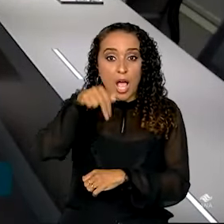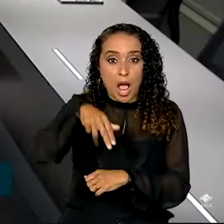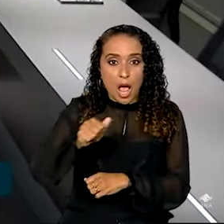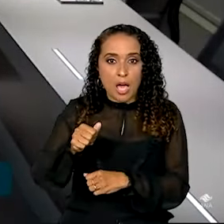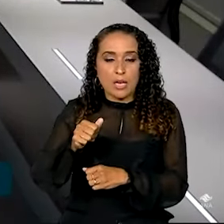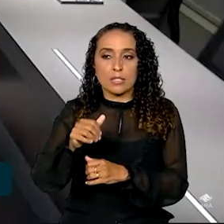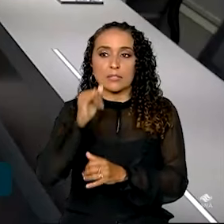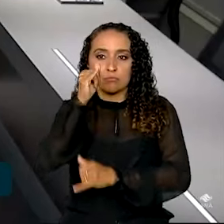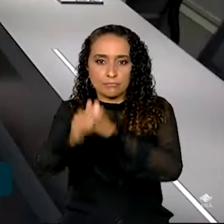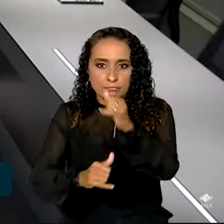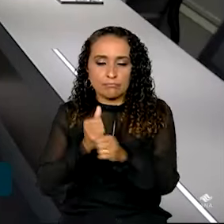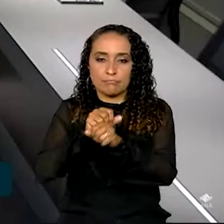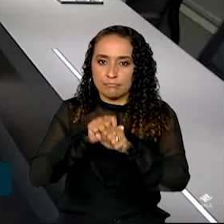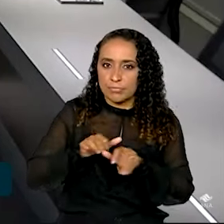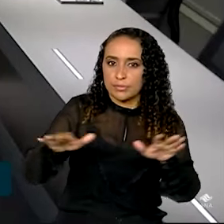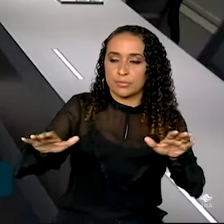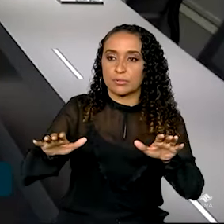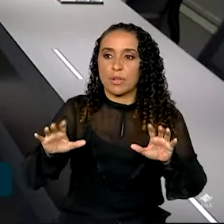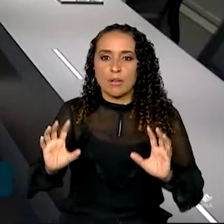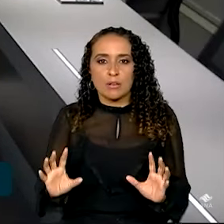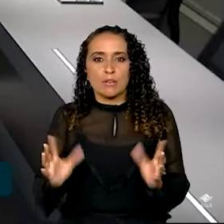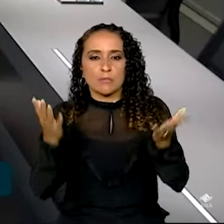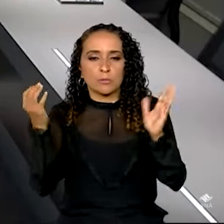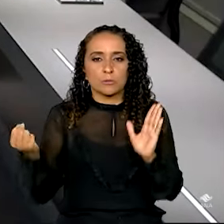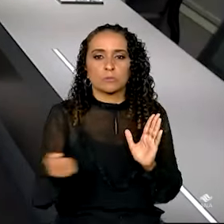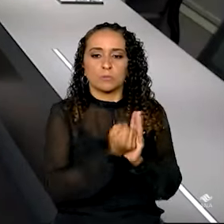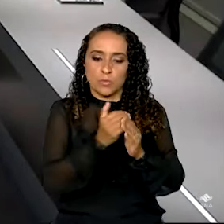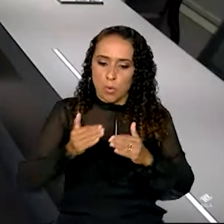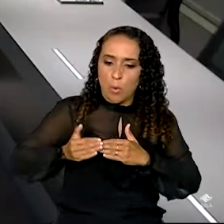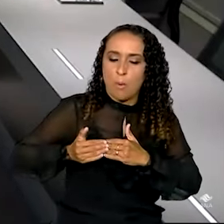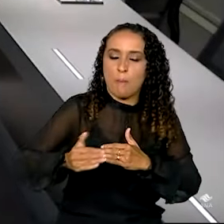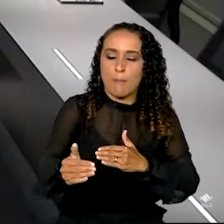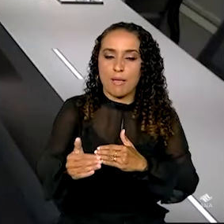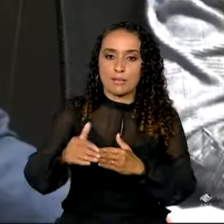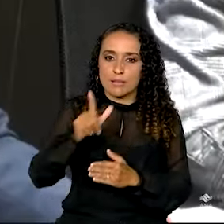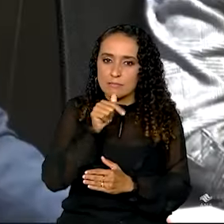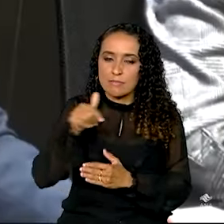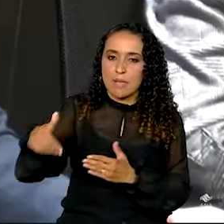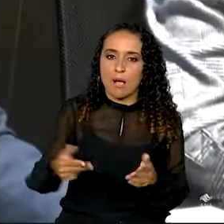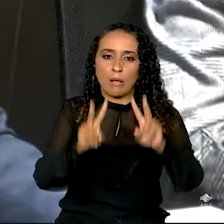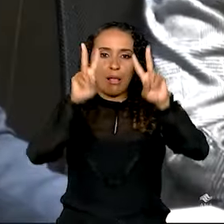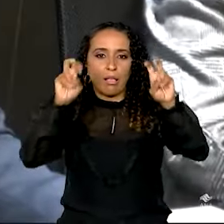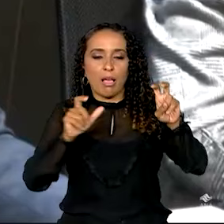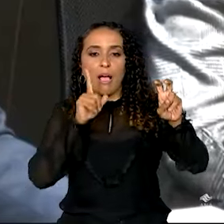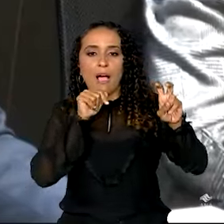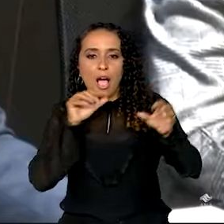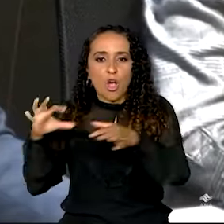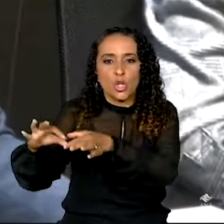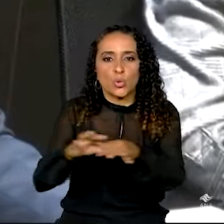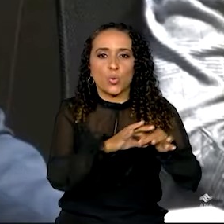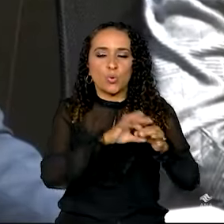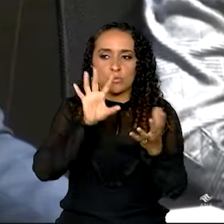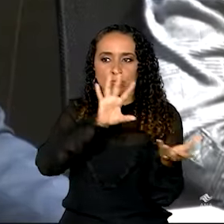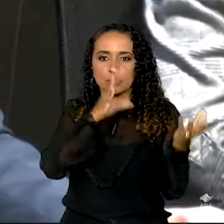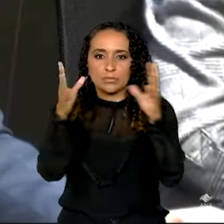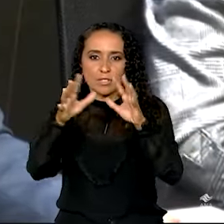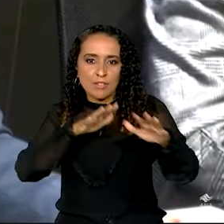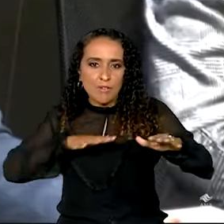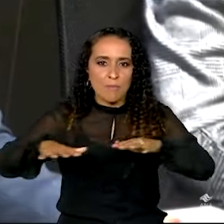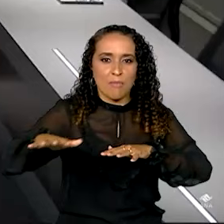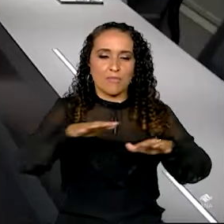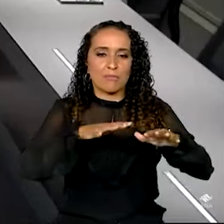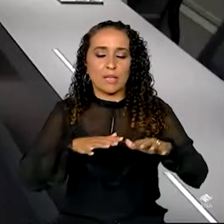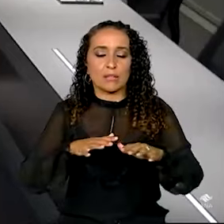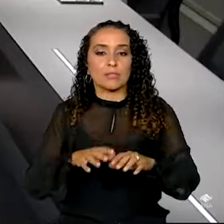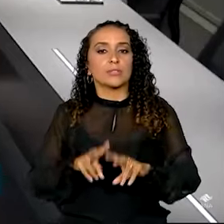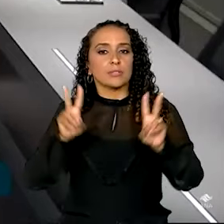pela internet. O evento marcou o início da Jornada da Água, com o tema A Água nos Une e o Clima nos Move, a ser